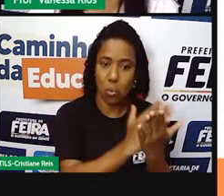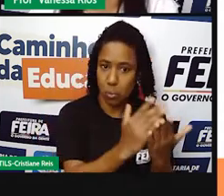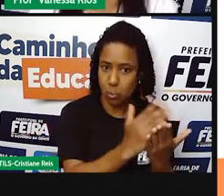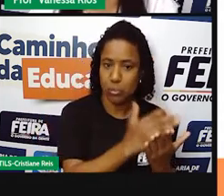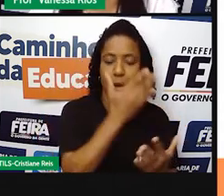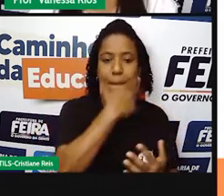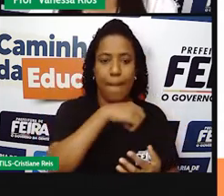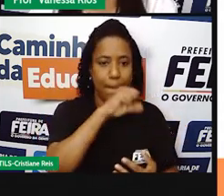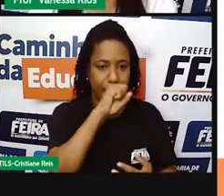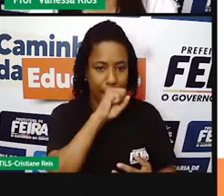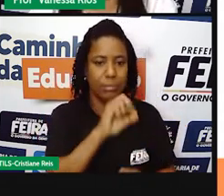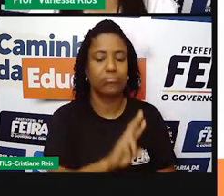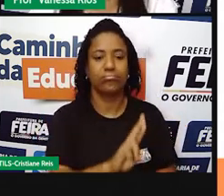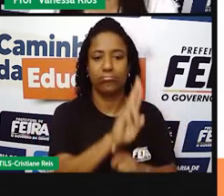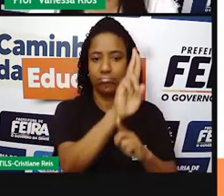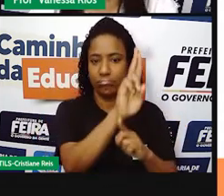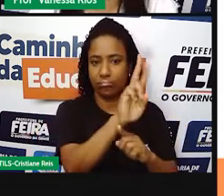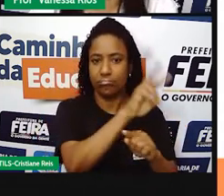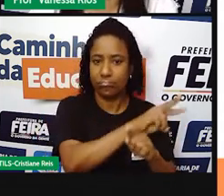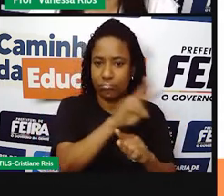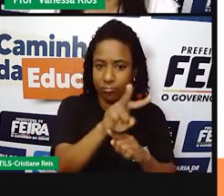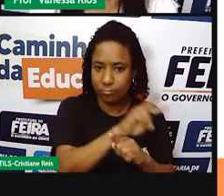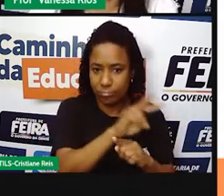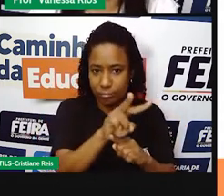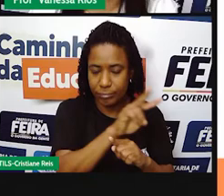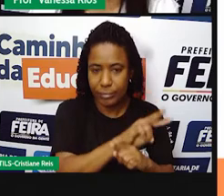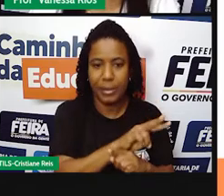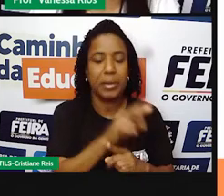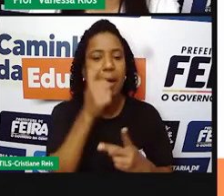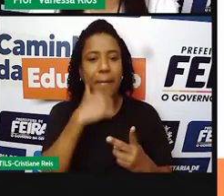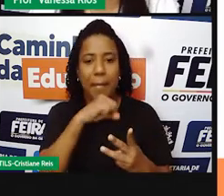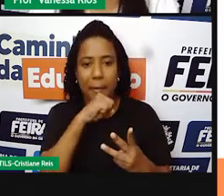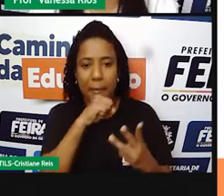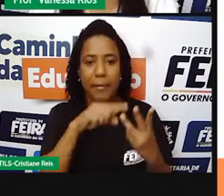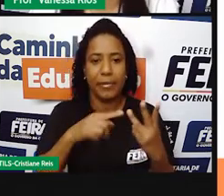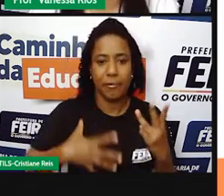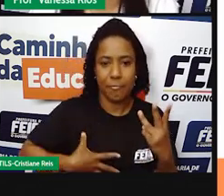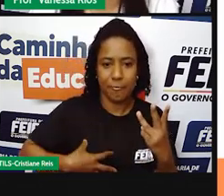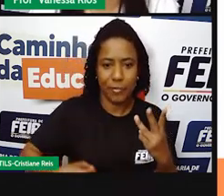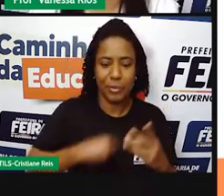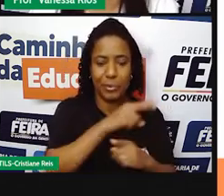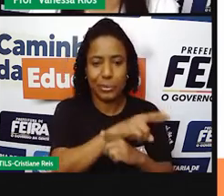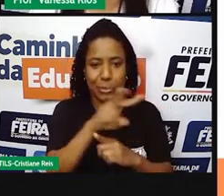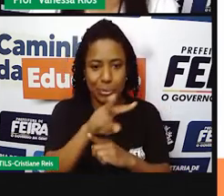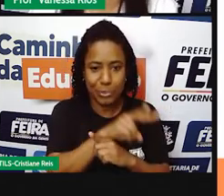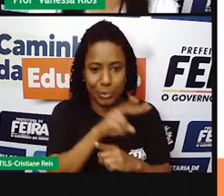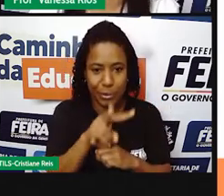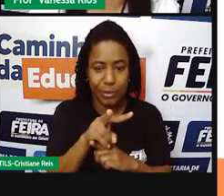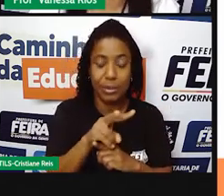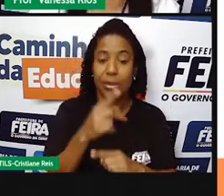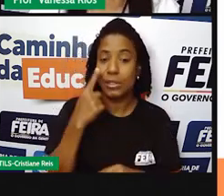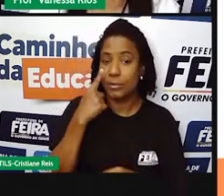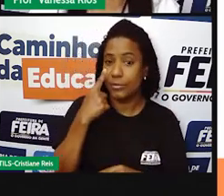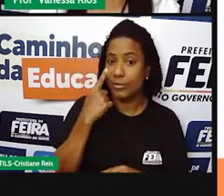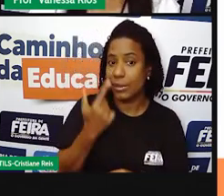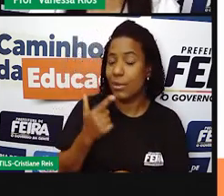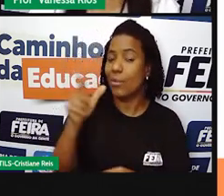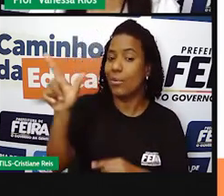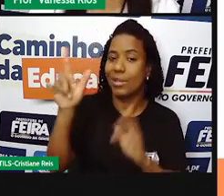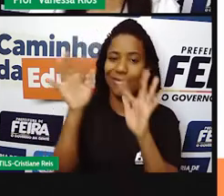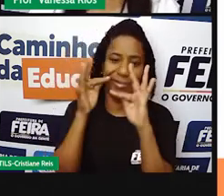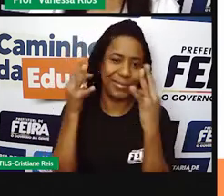sentido de ter ainda, né? O pai, a mãe e os filhos. Mas a gente observa também a organização familiar